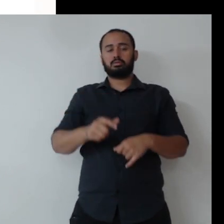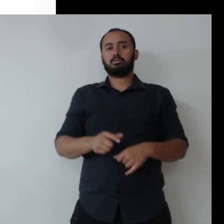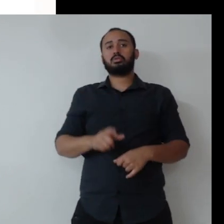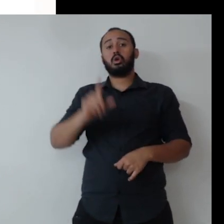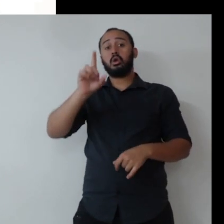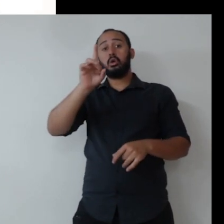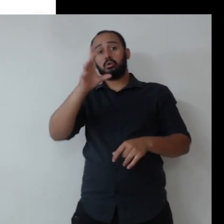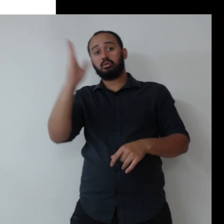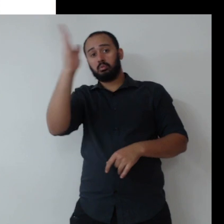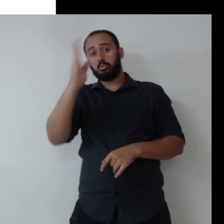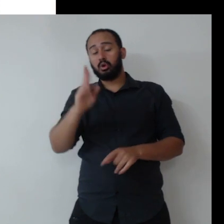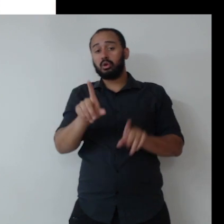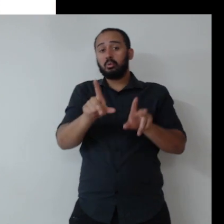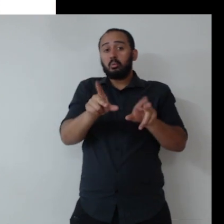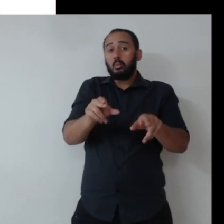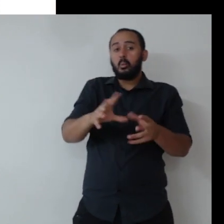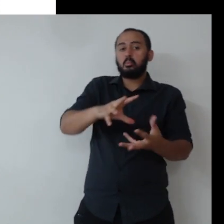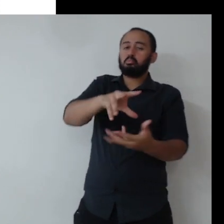nossas organizações,